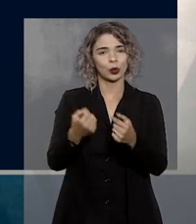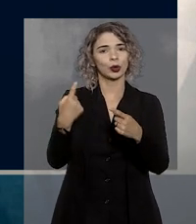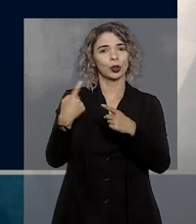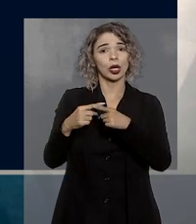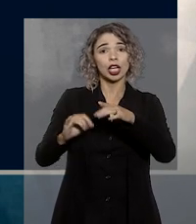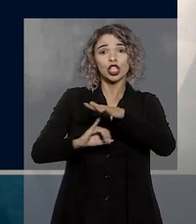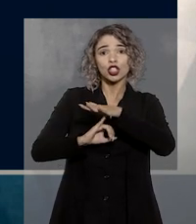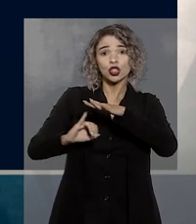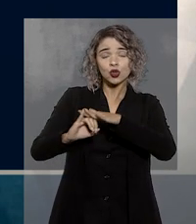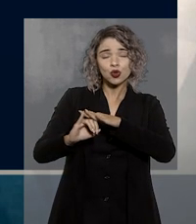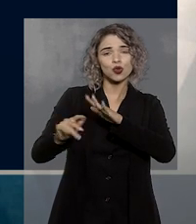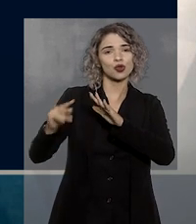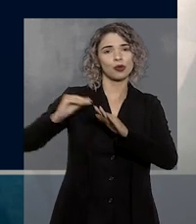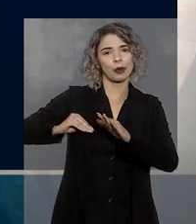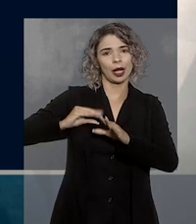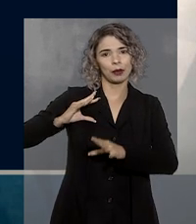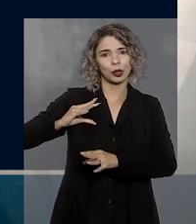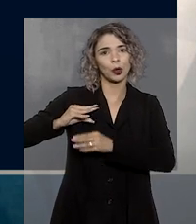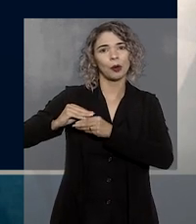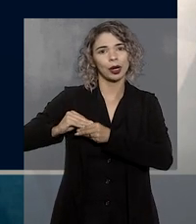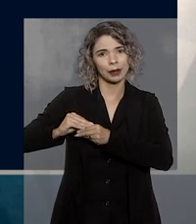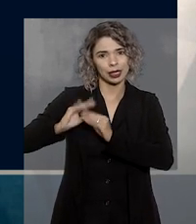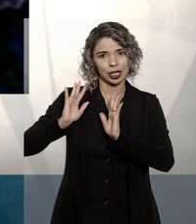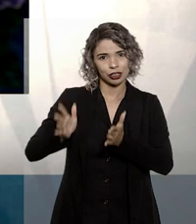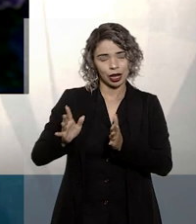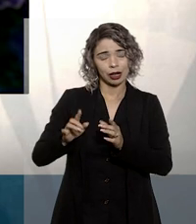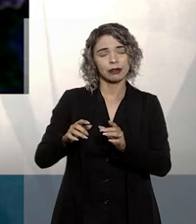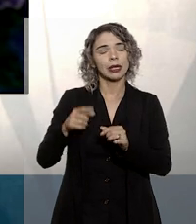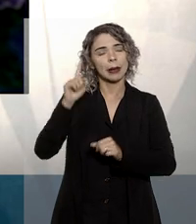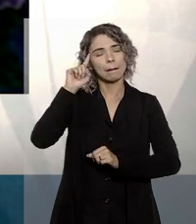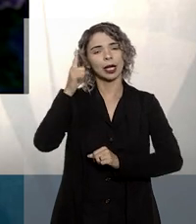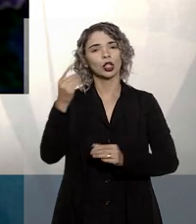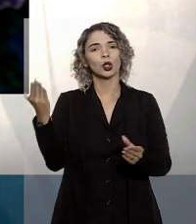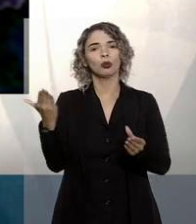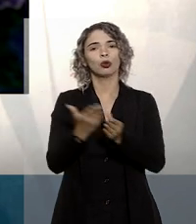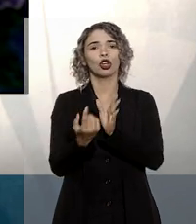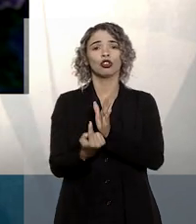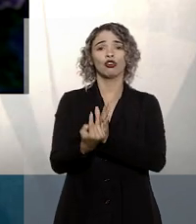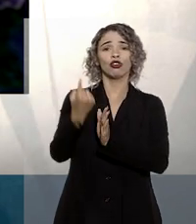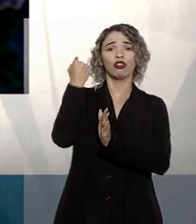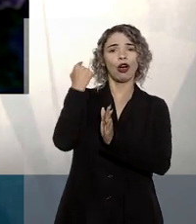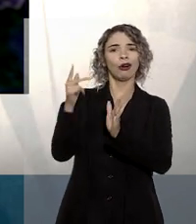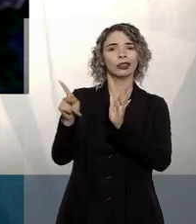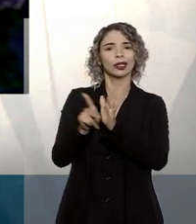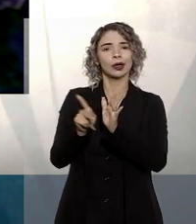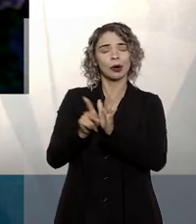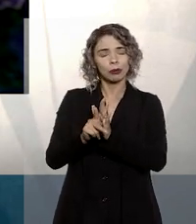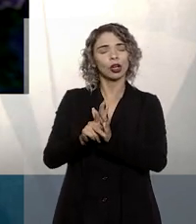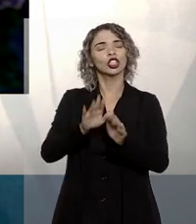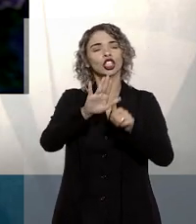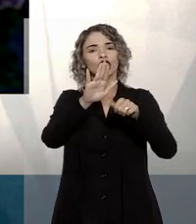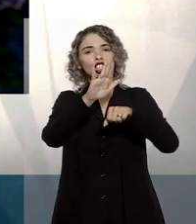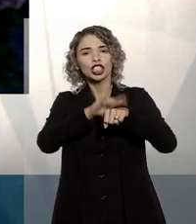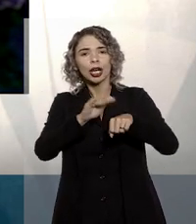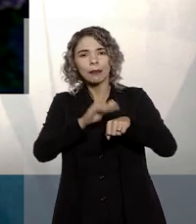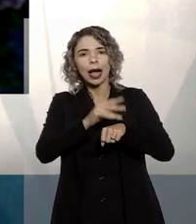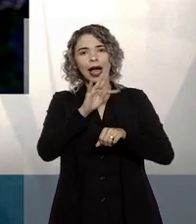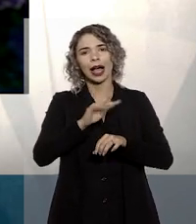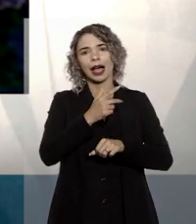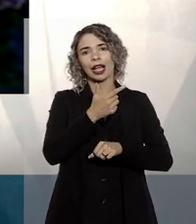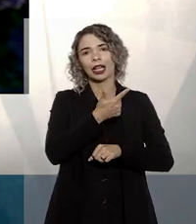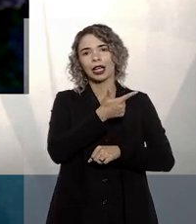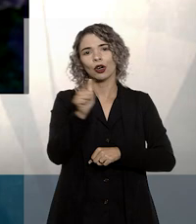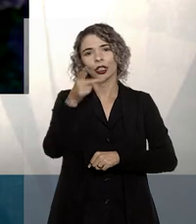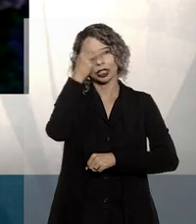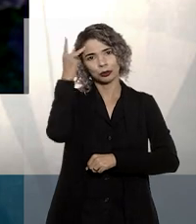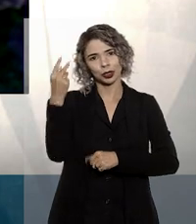contestação pelo Instituto de Previdência Complementar e determinou o retorno dos autos à origem para que se proceda à citação das